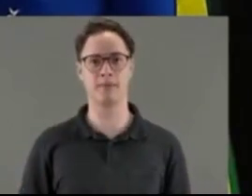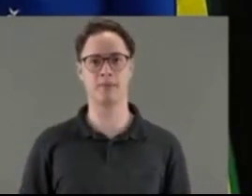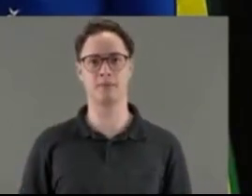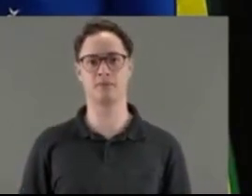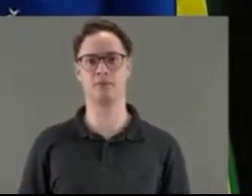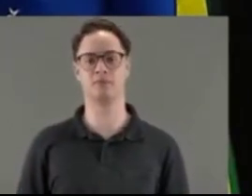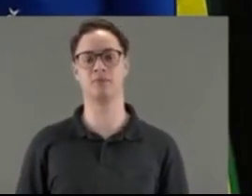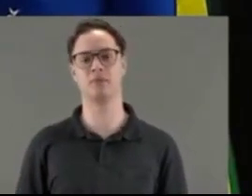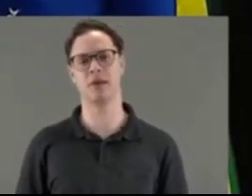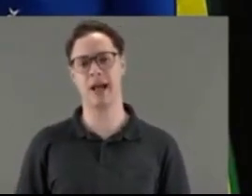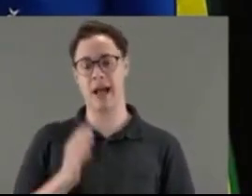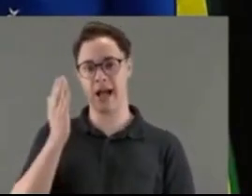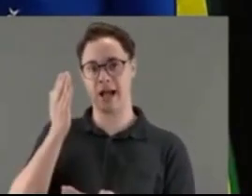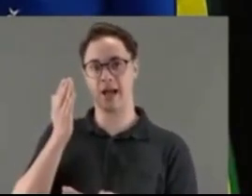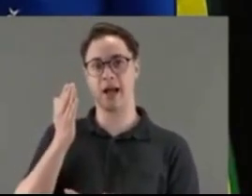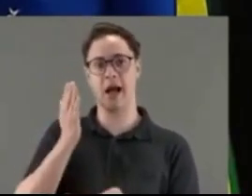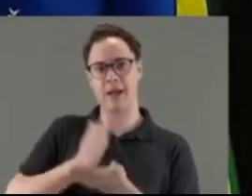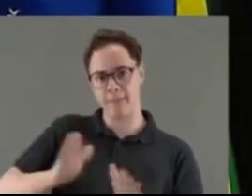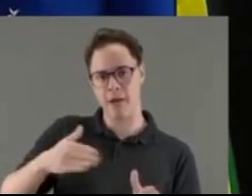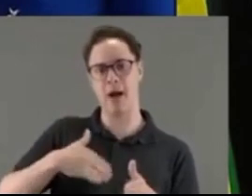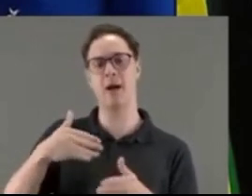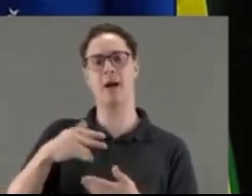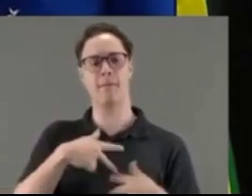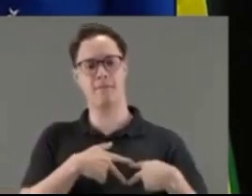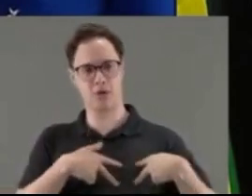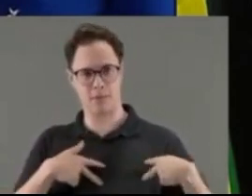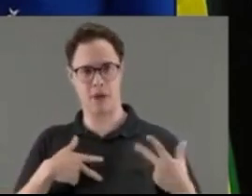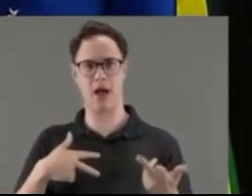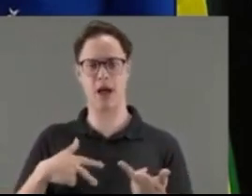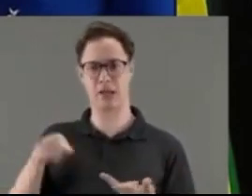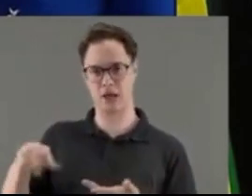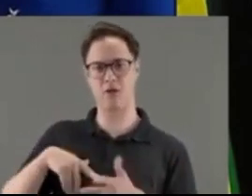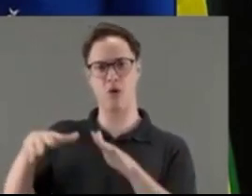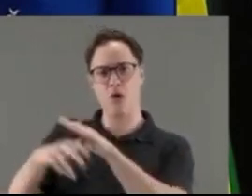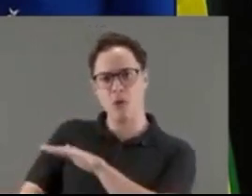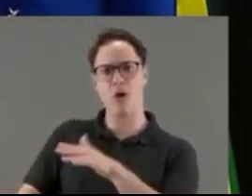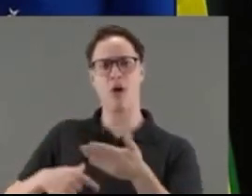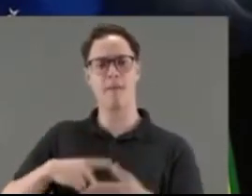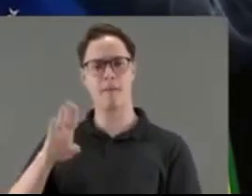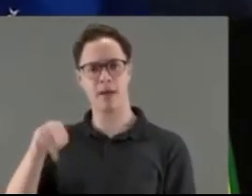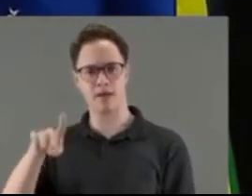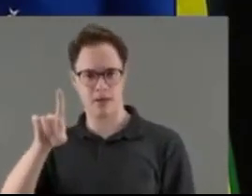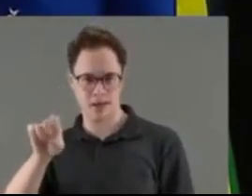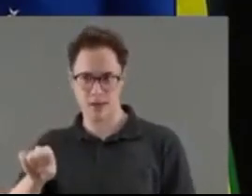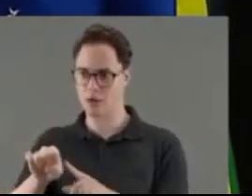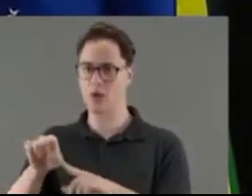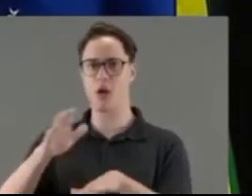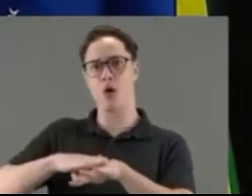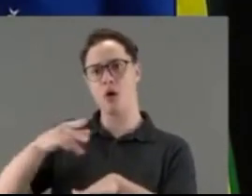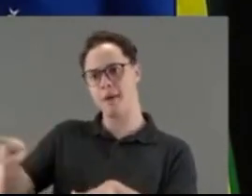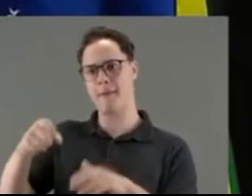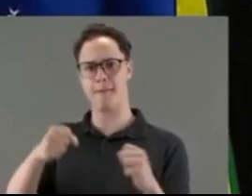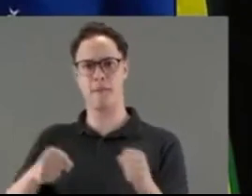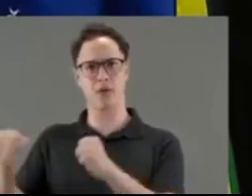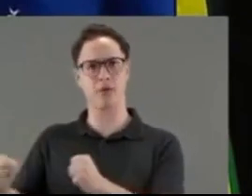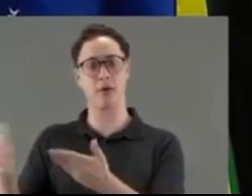de acabar com a Petrobras, com a Eletrobras, saquear tudo, como eles fizeram. A questão do BNDES. Tudo é isso. Hoje eles estão no poder. Até o